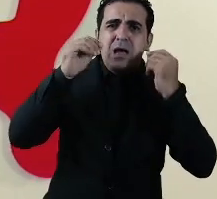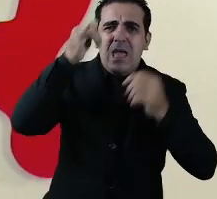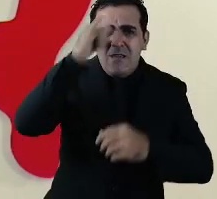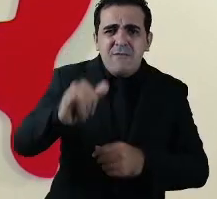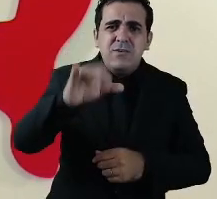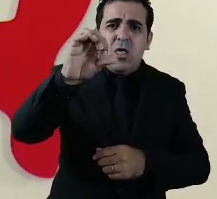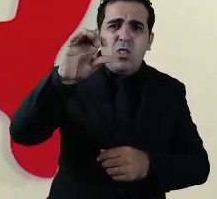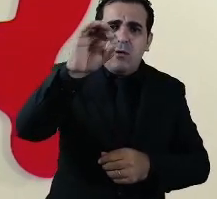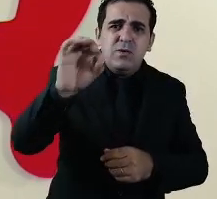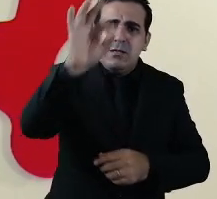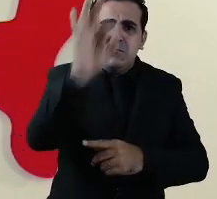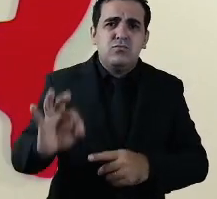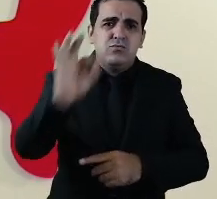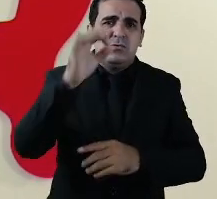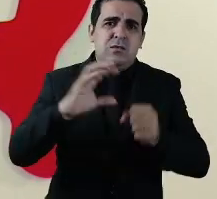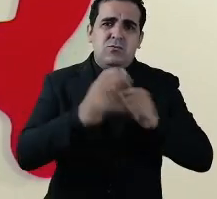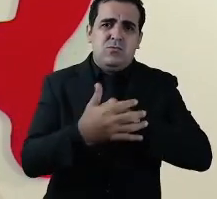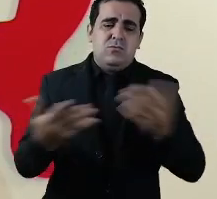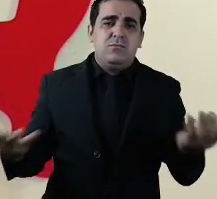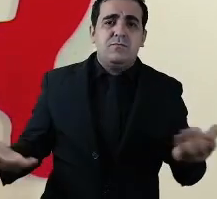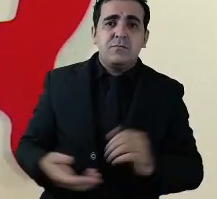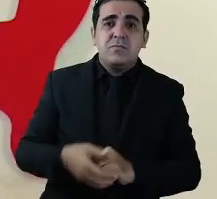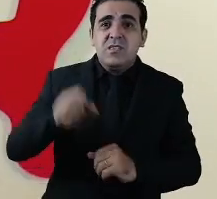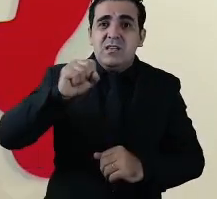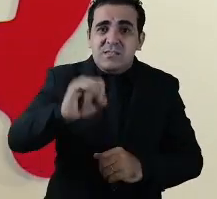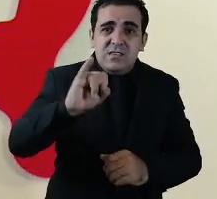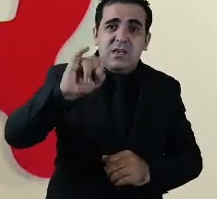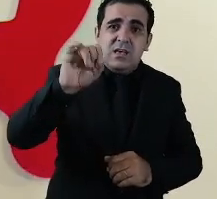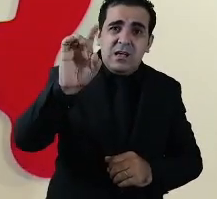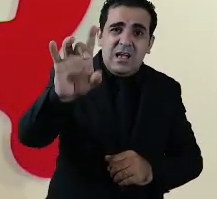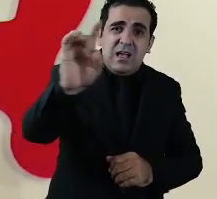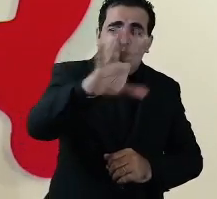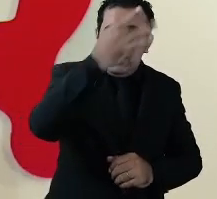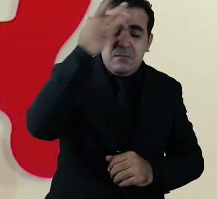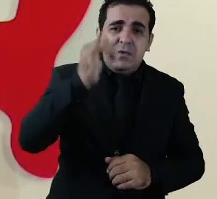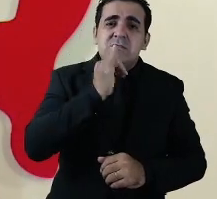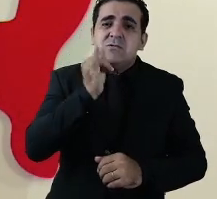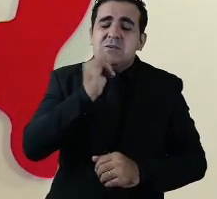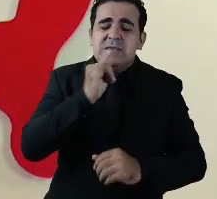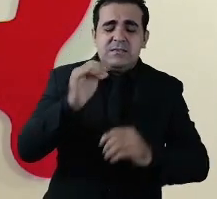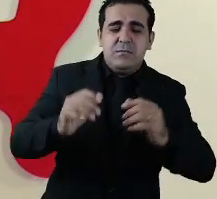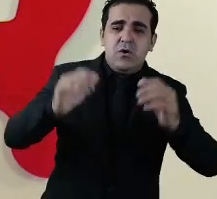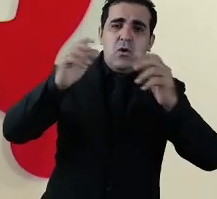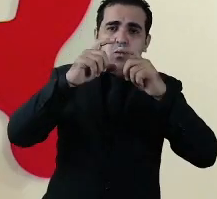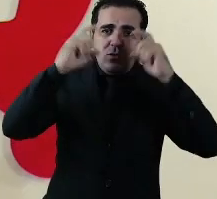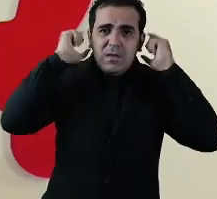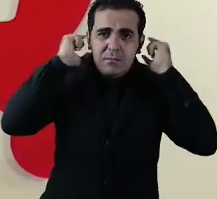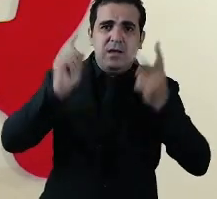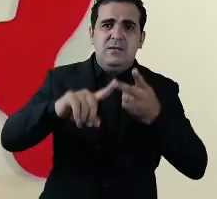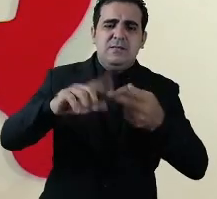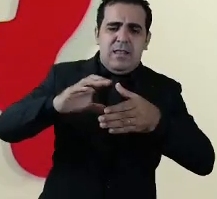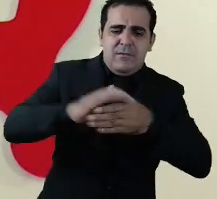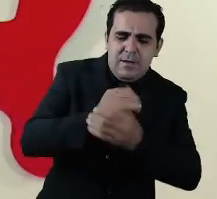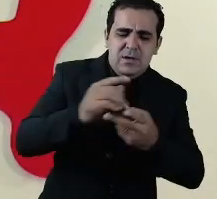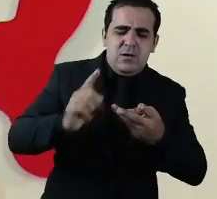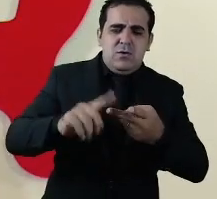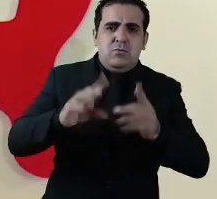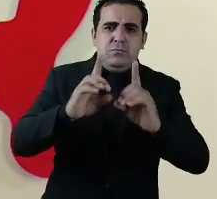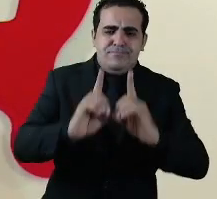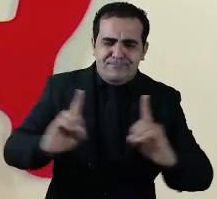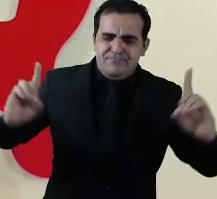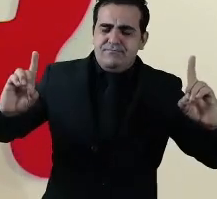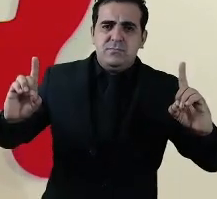contágio do coronavírus então se todo mundo cuidar das suas mãos fizer distanciamento usar máscara na via pública